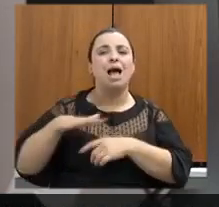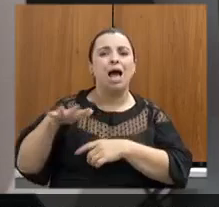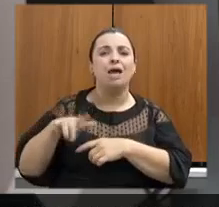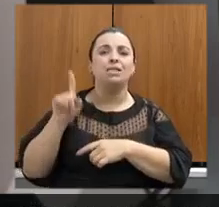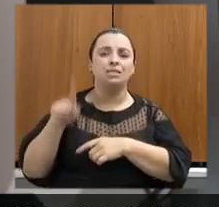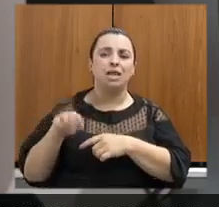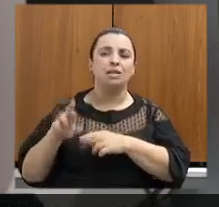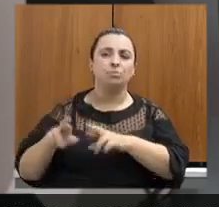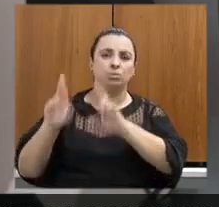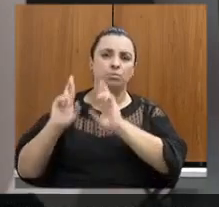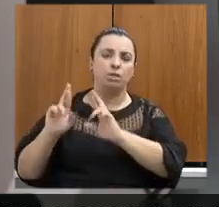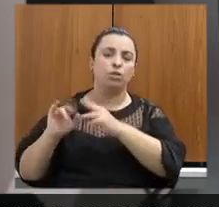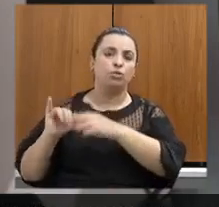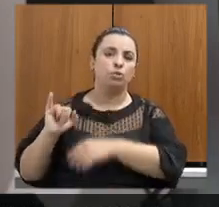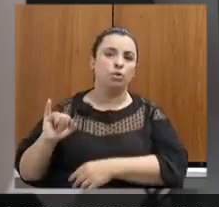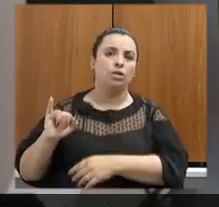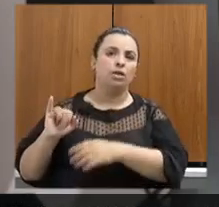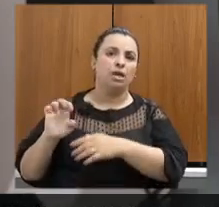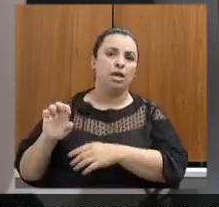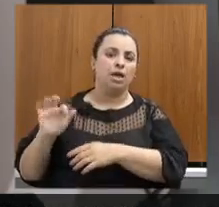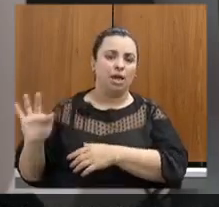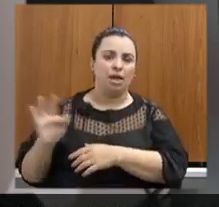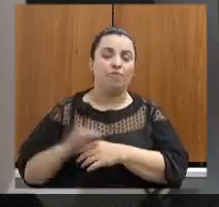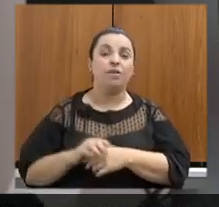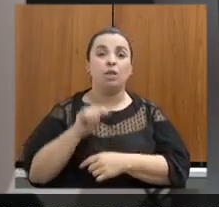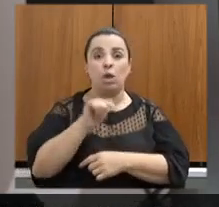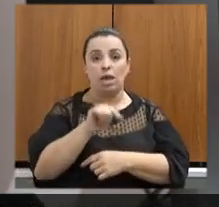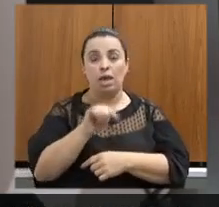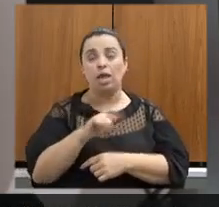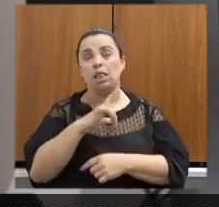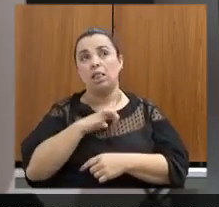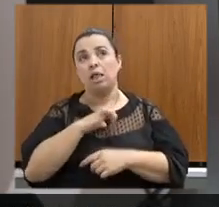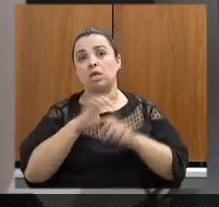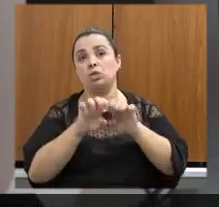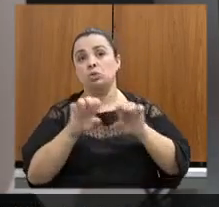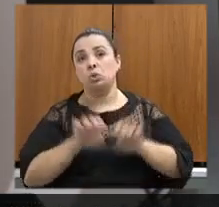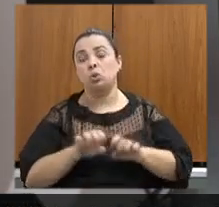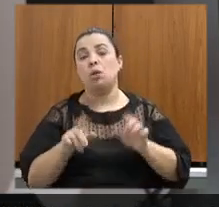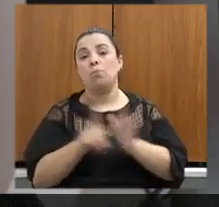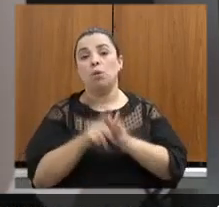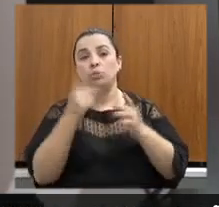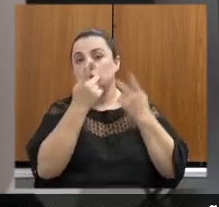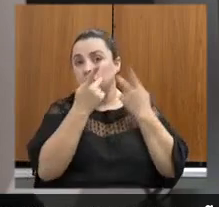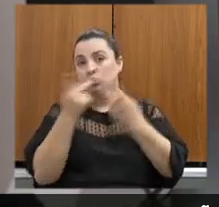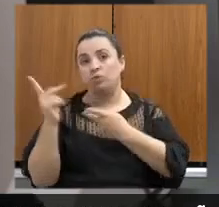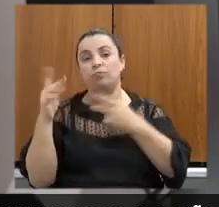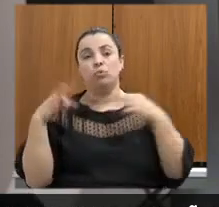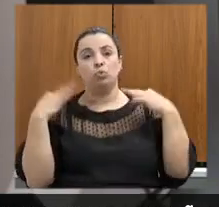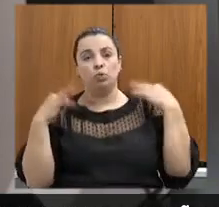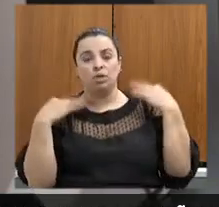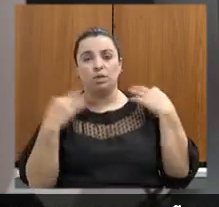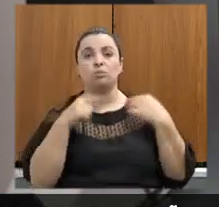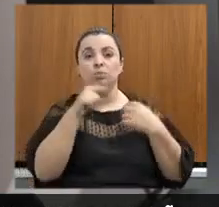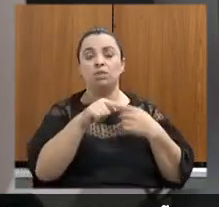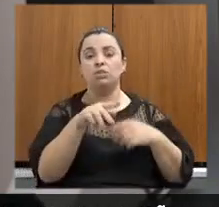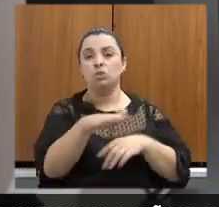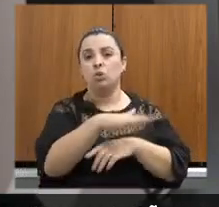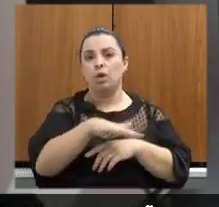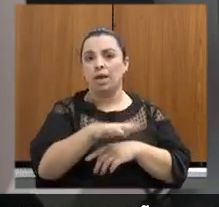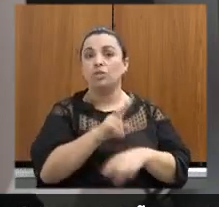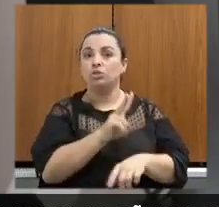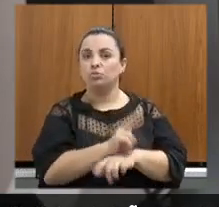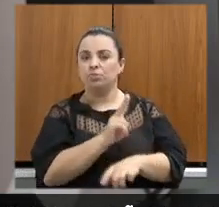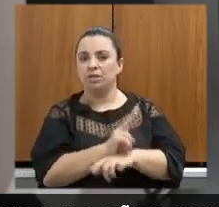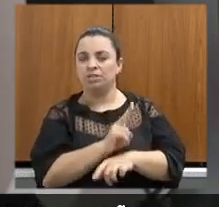Então, ele tem o grande objetivo de estruturar, de fato, a visitação nas nossas unidades de conservação. Nós concluímos